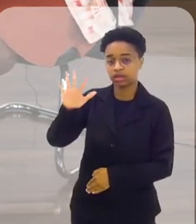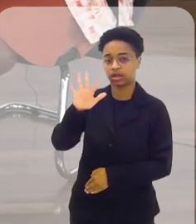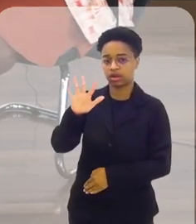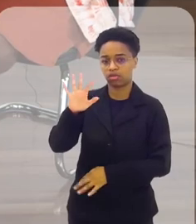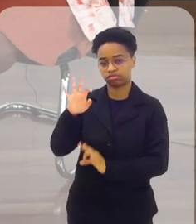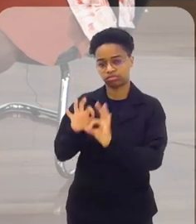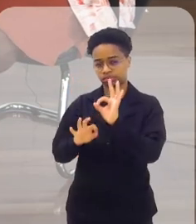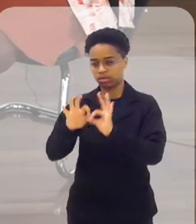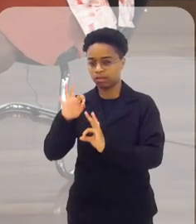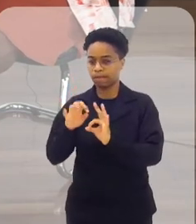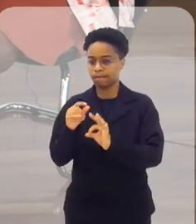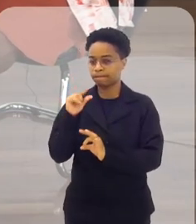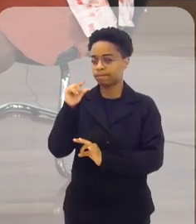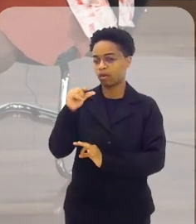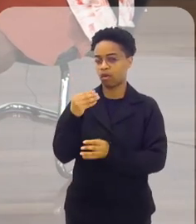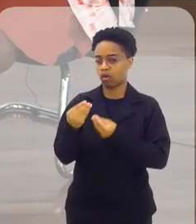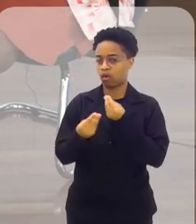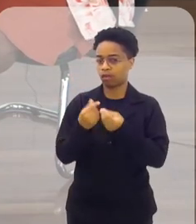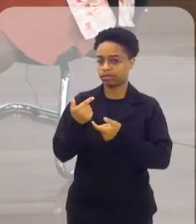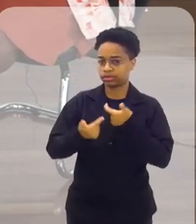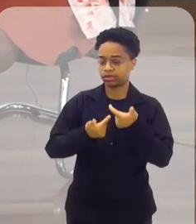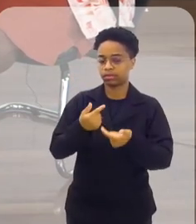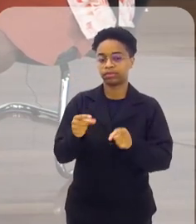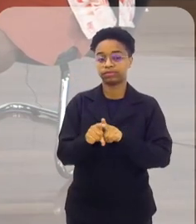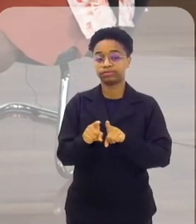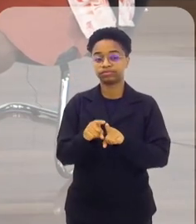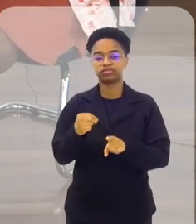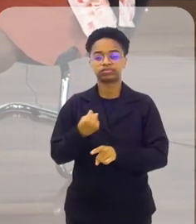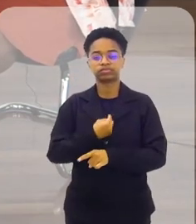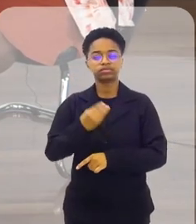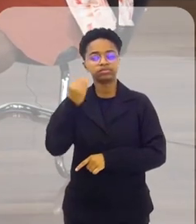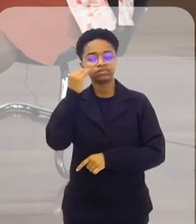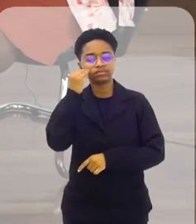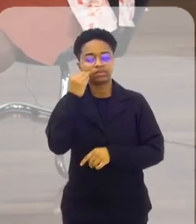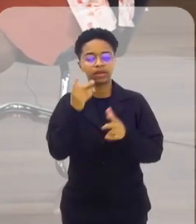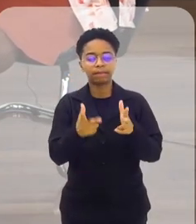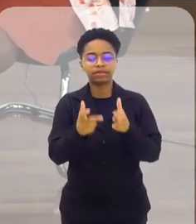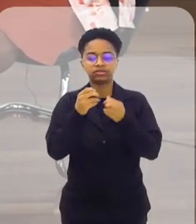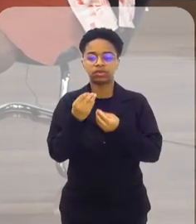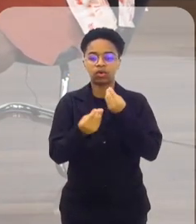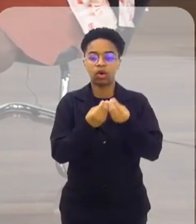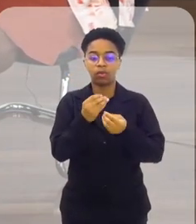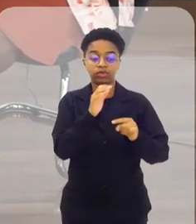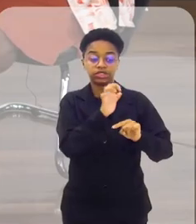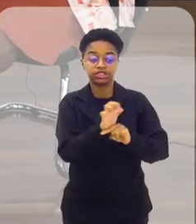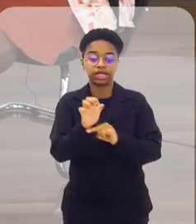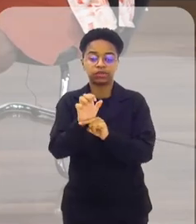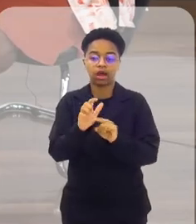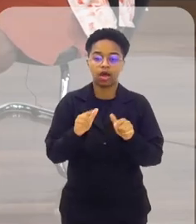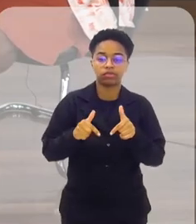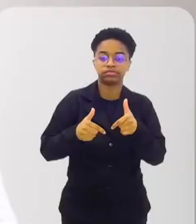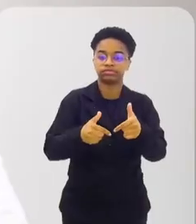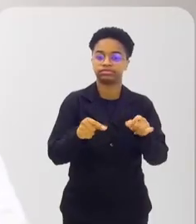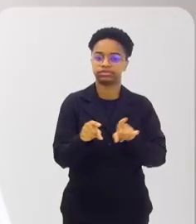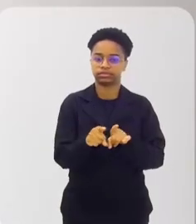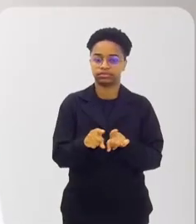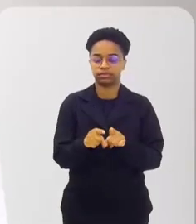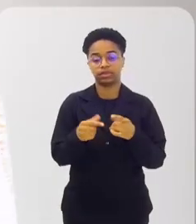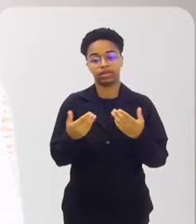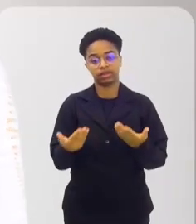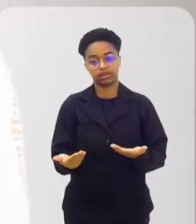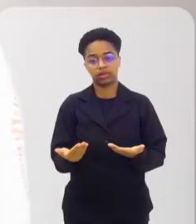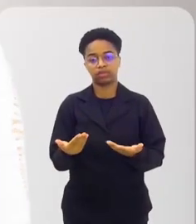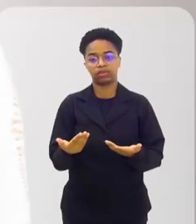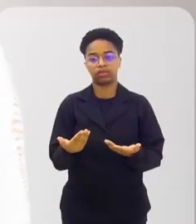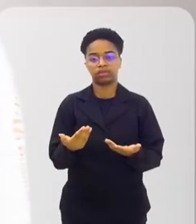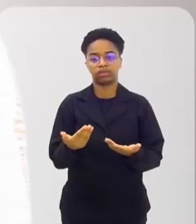remotou um pouco desse trabalho e a gente está vendo como é que ele chega nos estados de maneira concreta. Então, eu faço aqui,